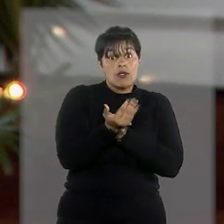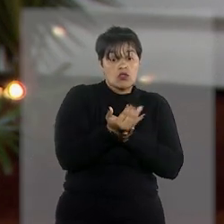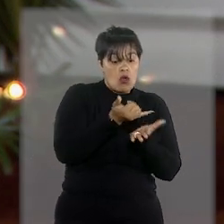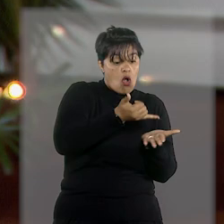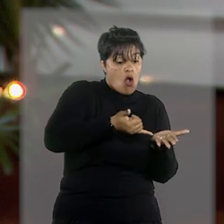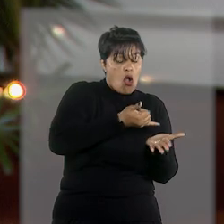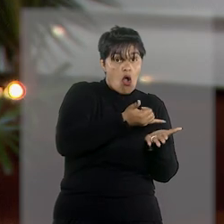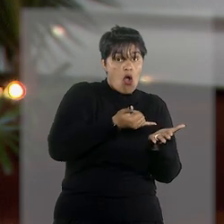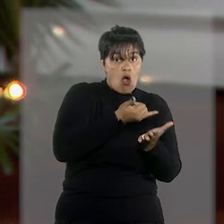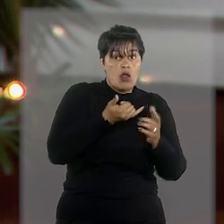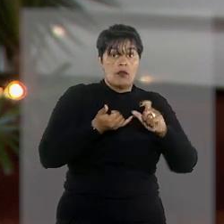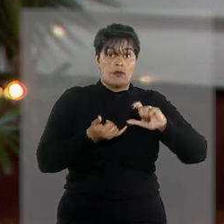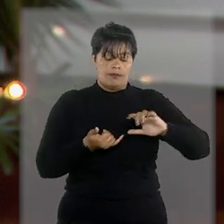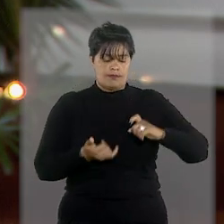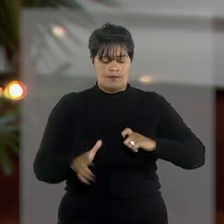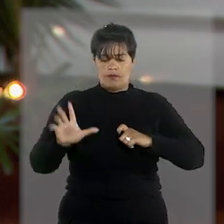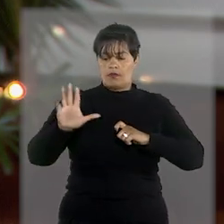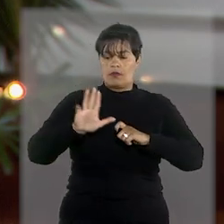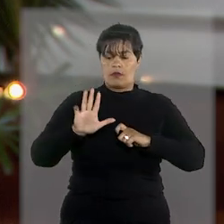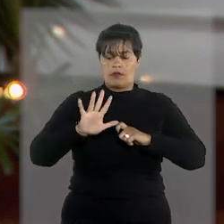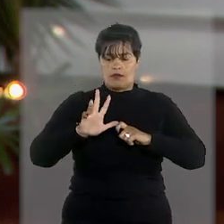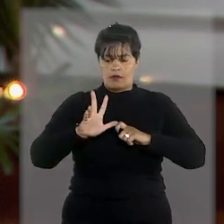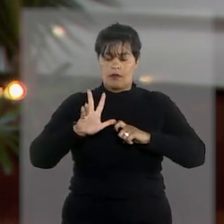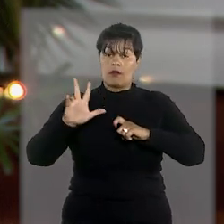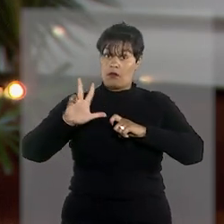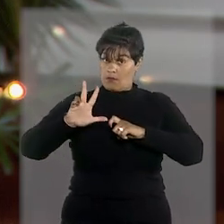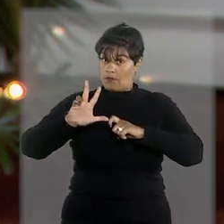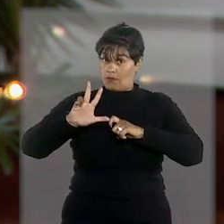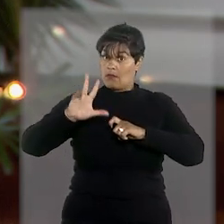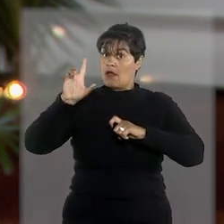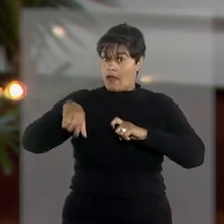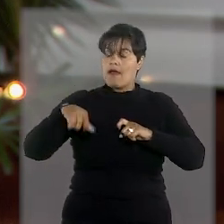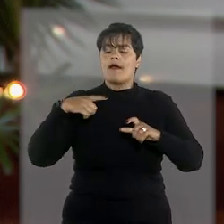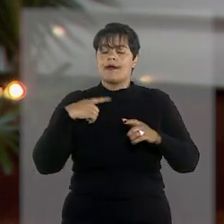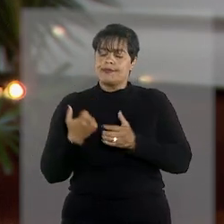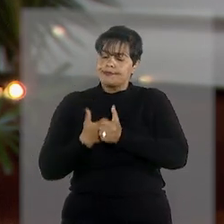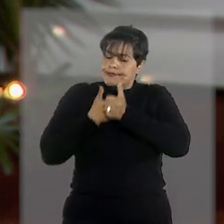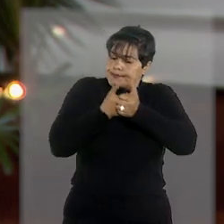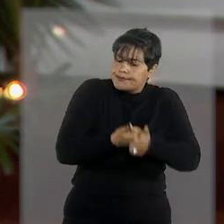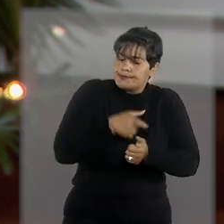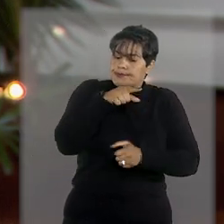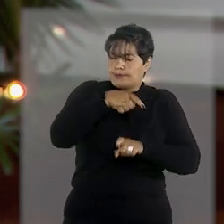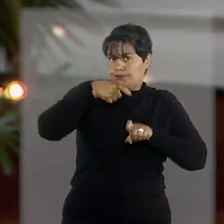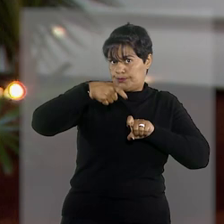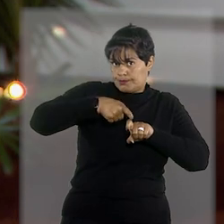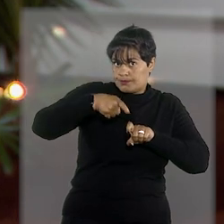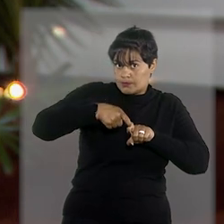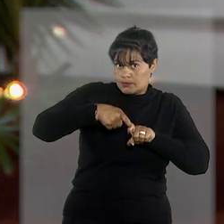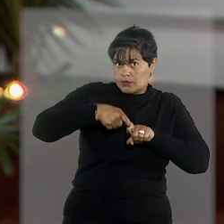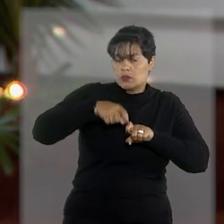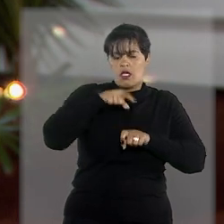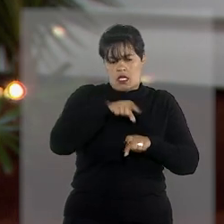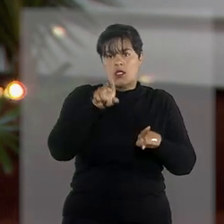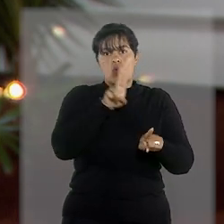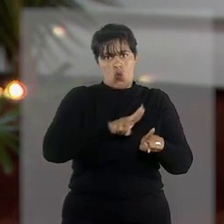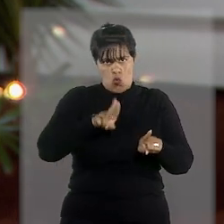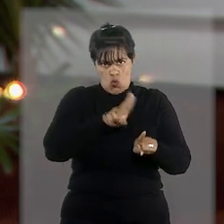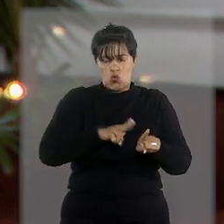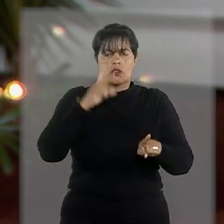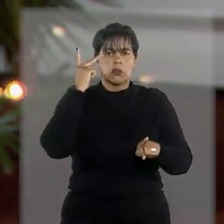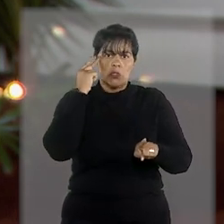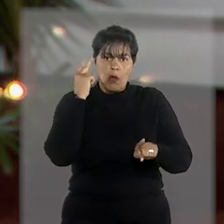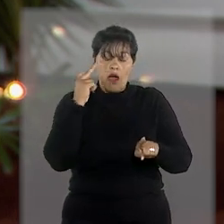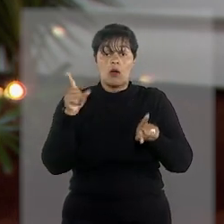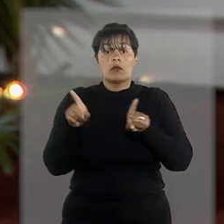medicinal, devidamente prescrito e acompanhado por médico. Também foi mantida a prescrição de flores de cannabis in